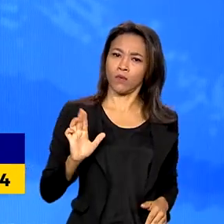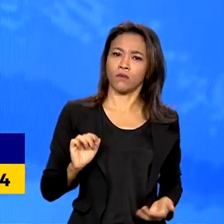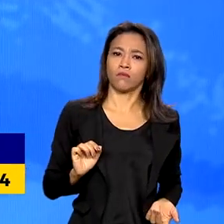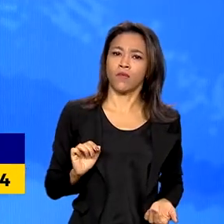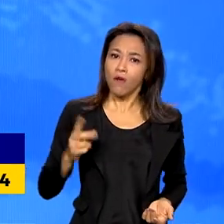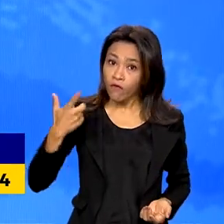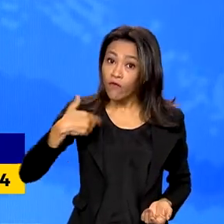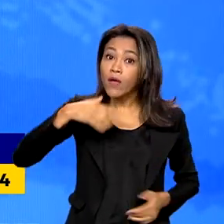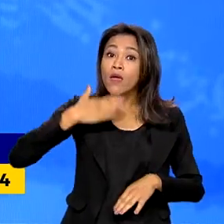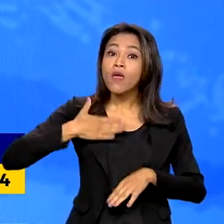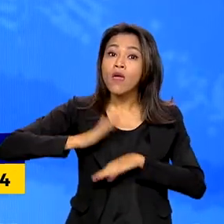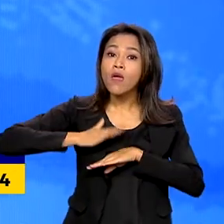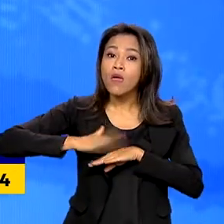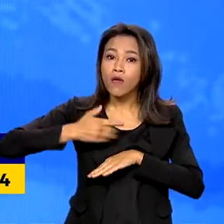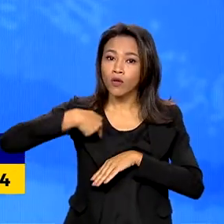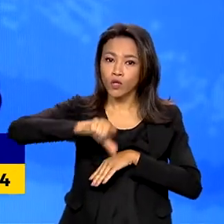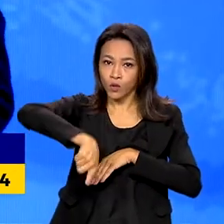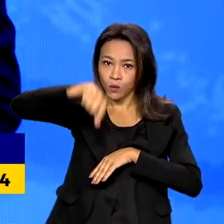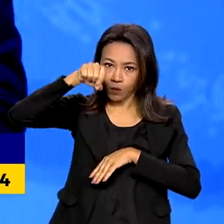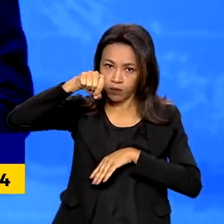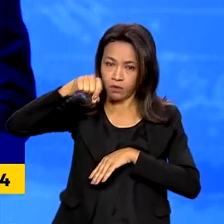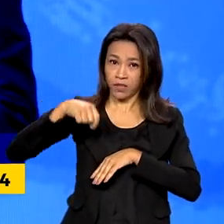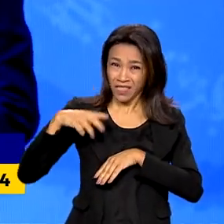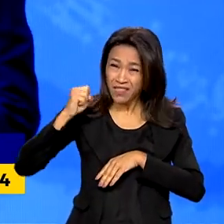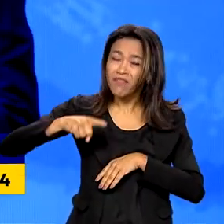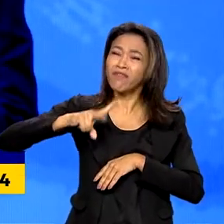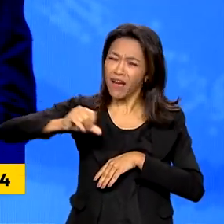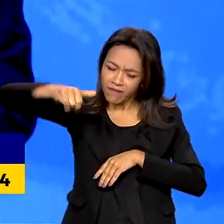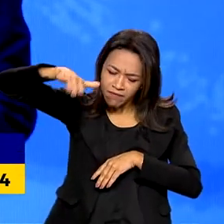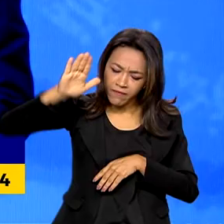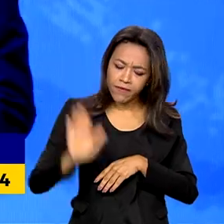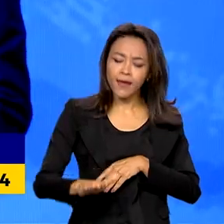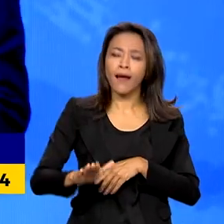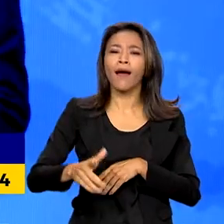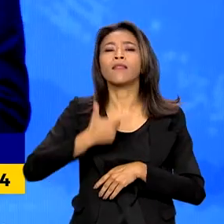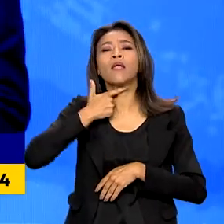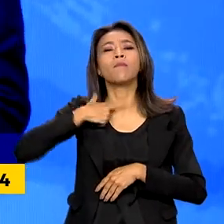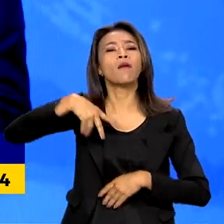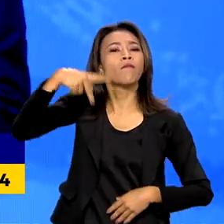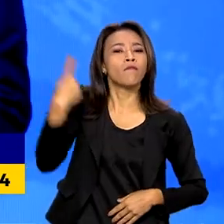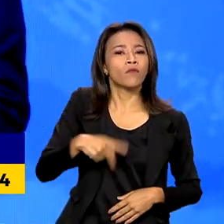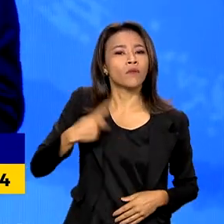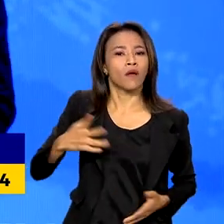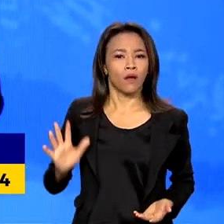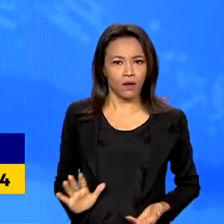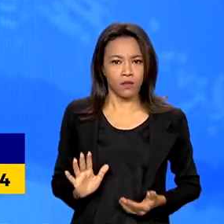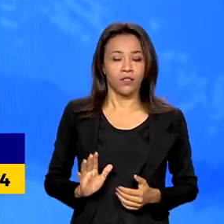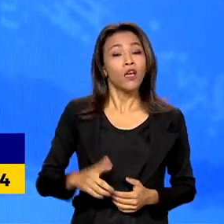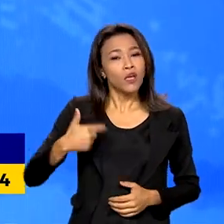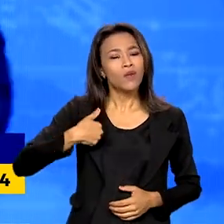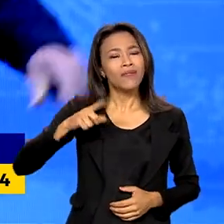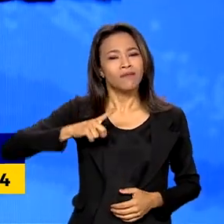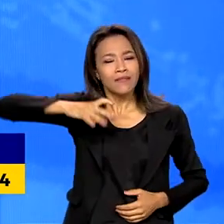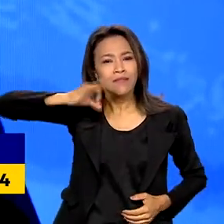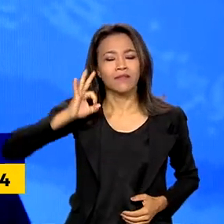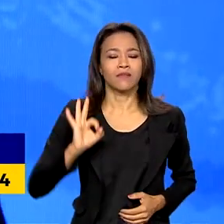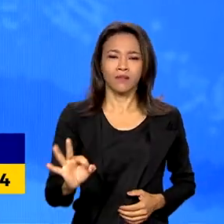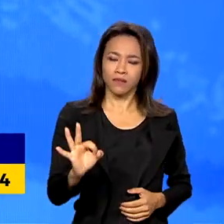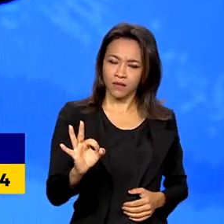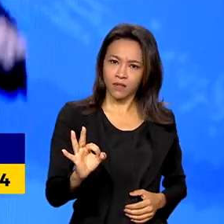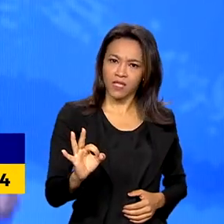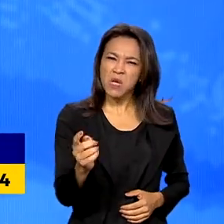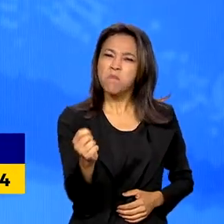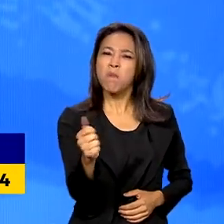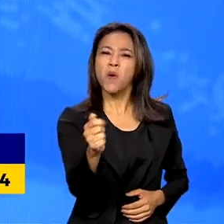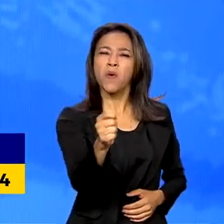escolhido por mim e ficará até quando eu quiser. E eu tenho certeza que